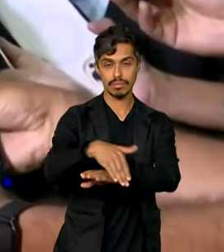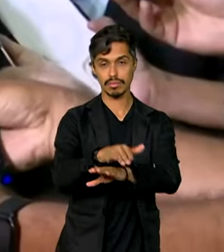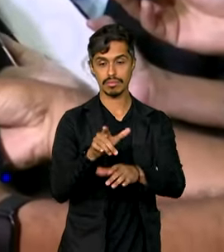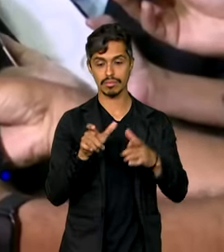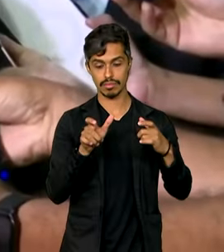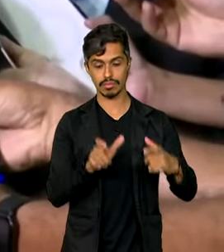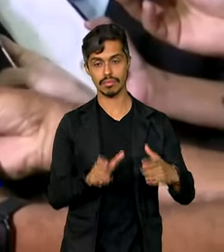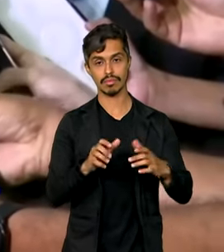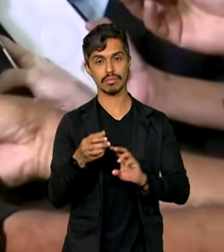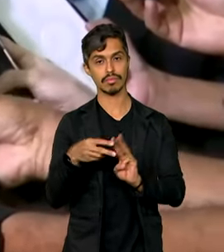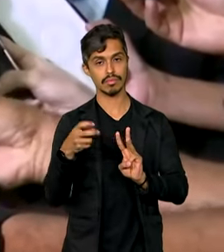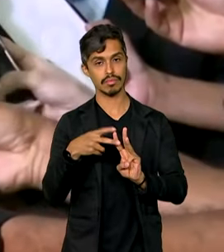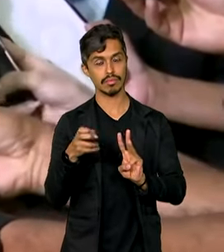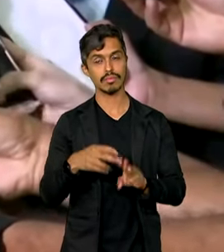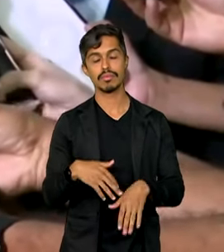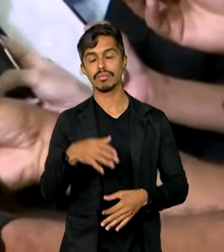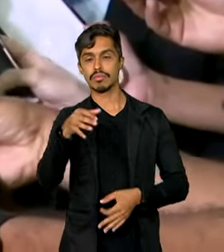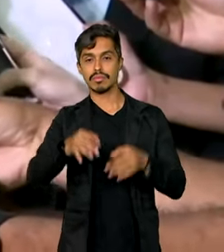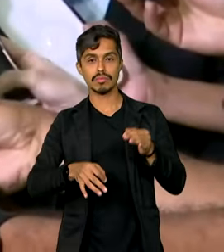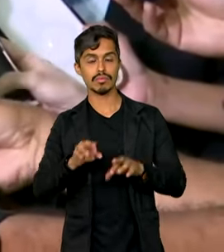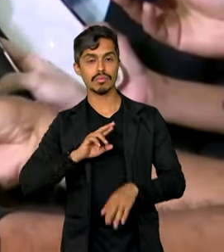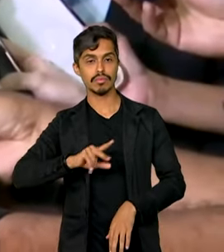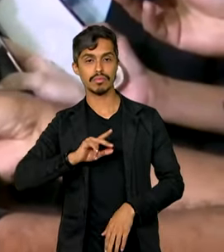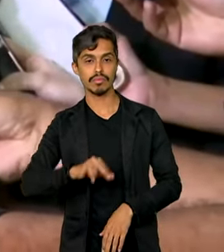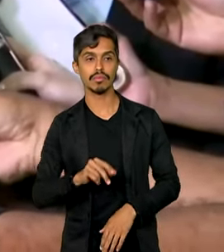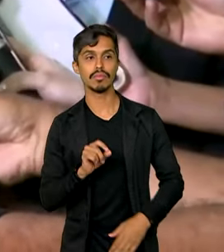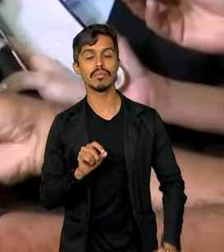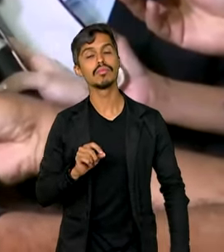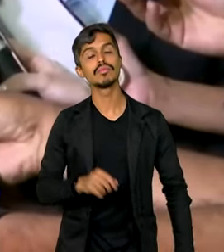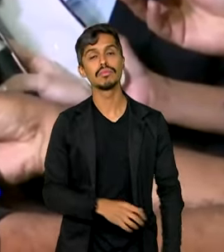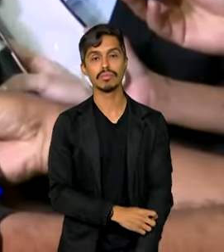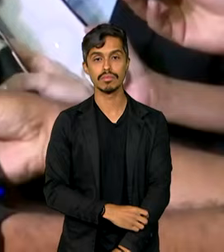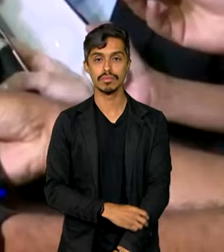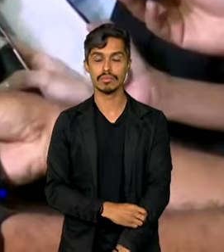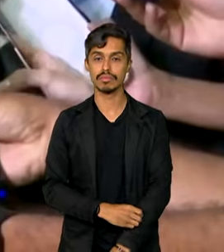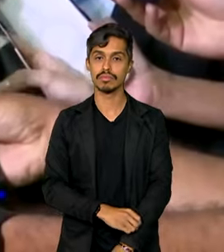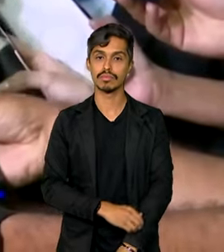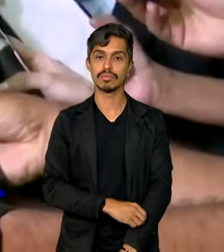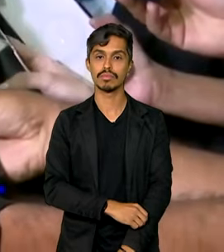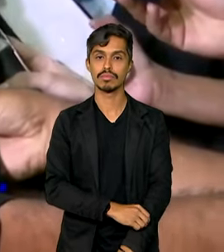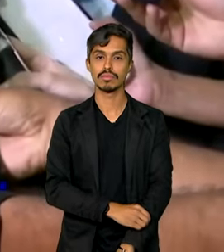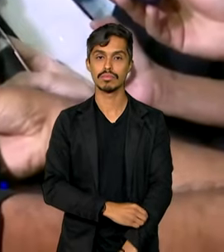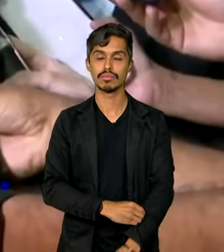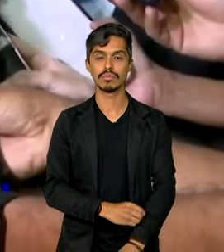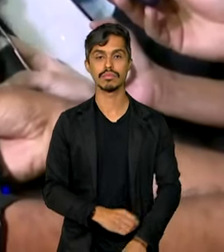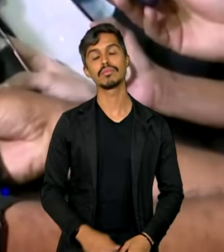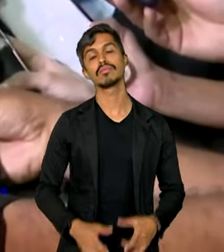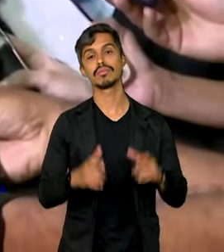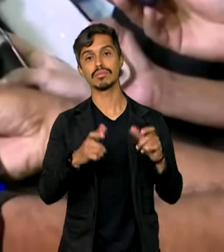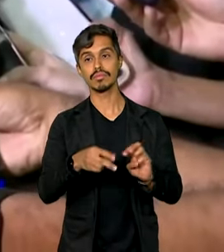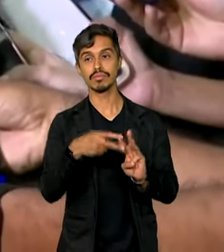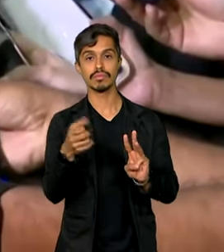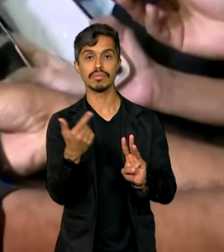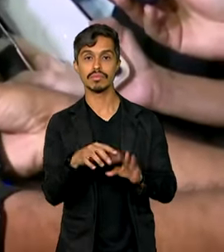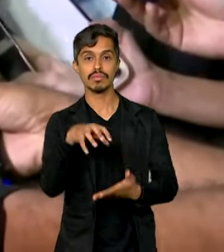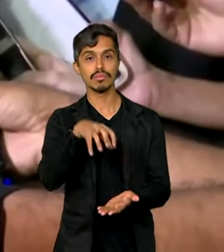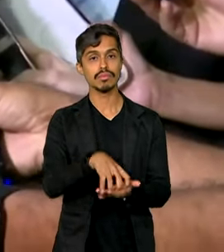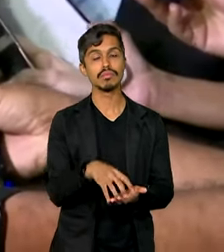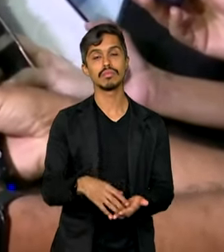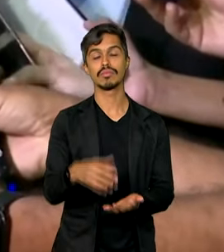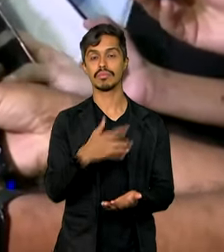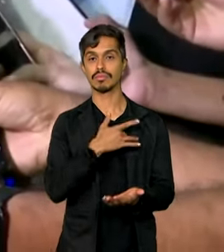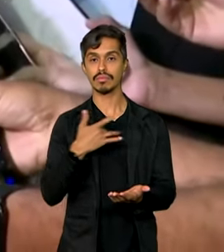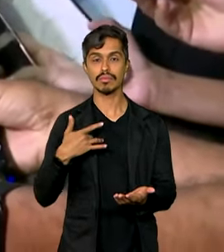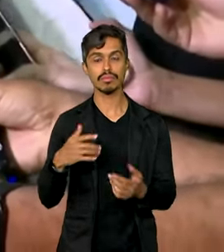indígenas e não era justo. A terra indígena não ter acesso a uma unidade de saúde, uma